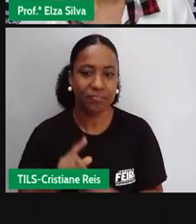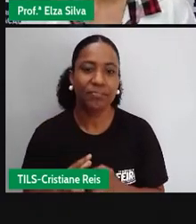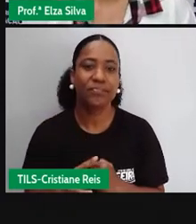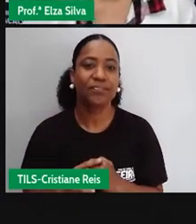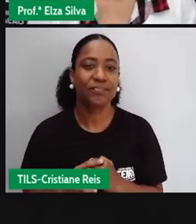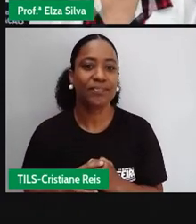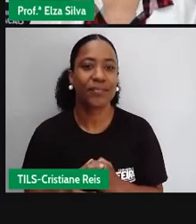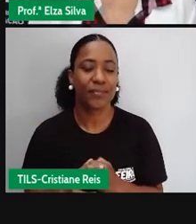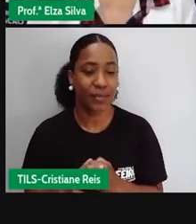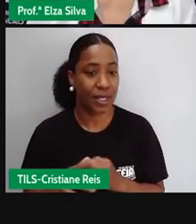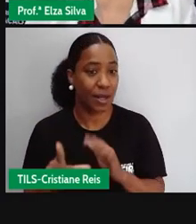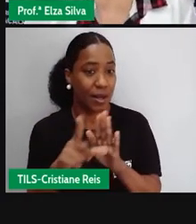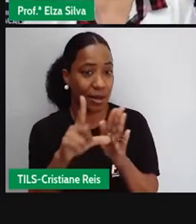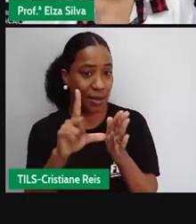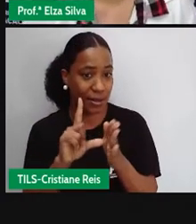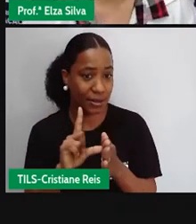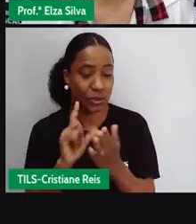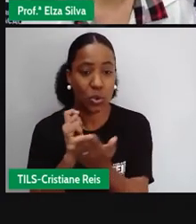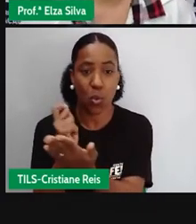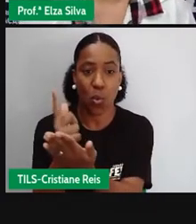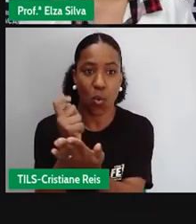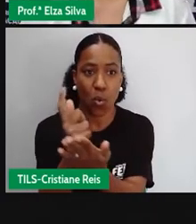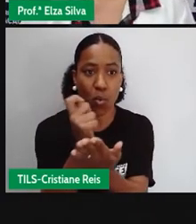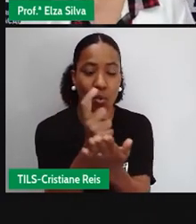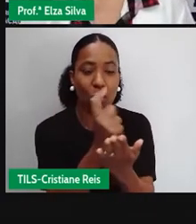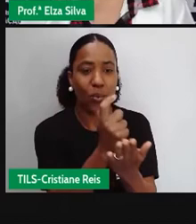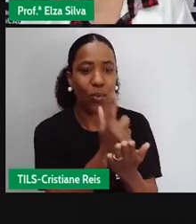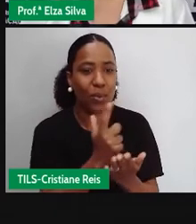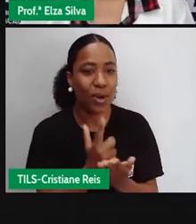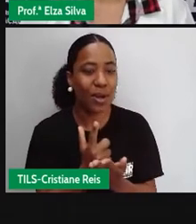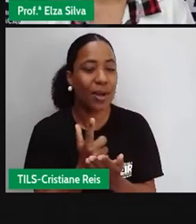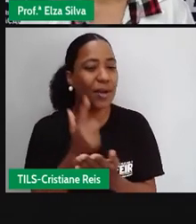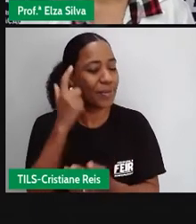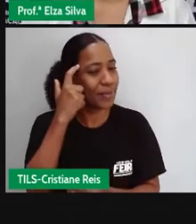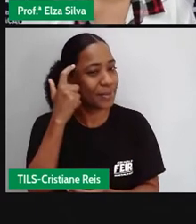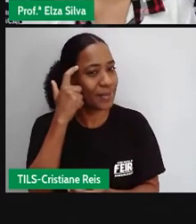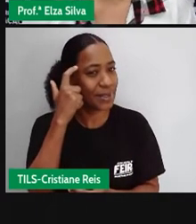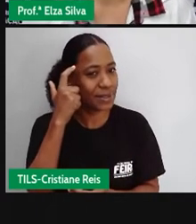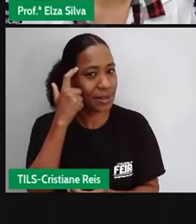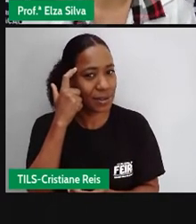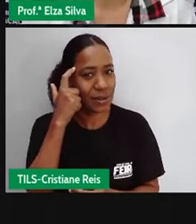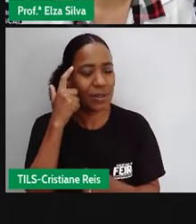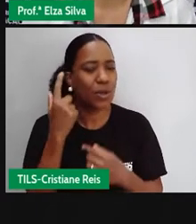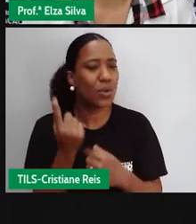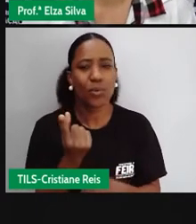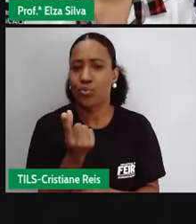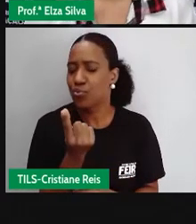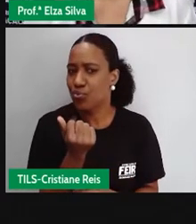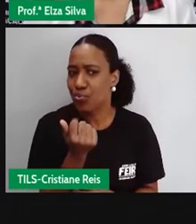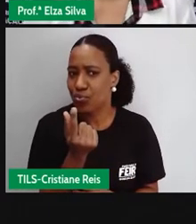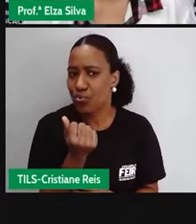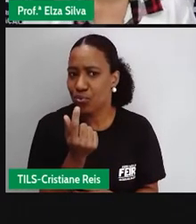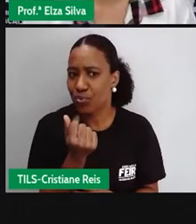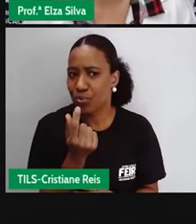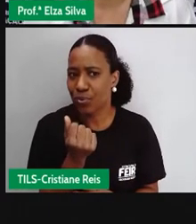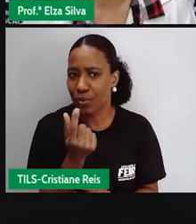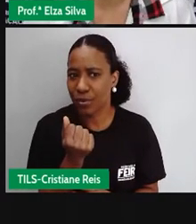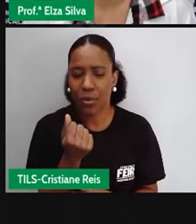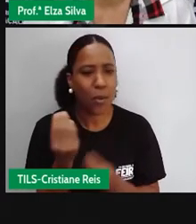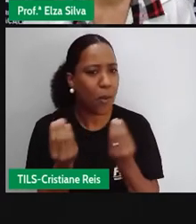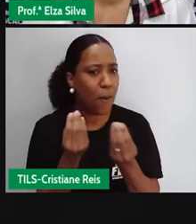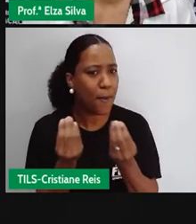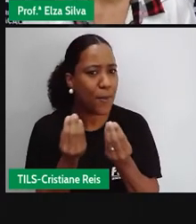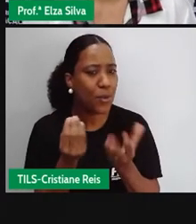Antes de começarmos as nossas compras, é importante que a gente conheça um pouco mais sobre American